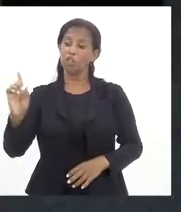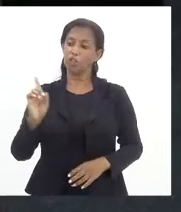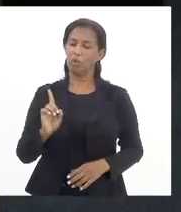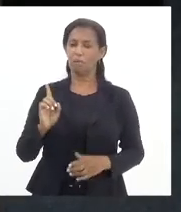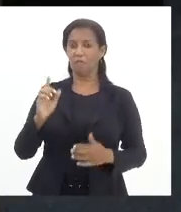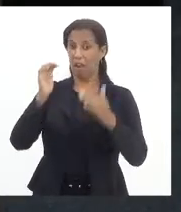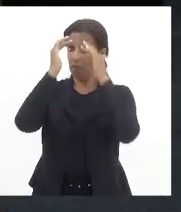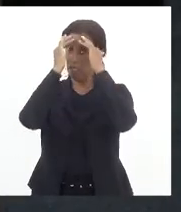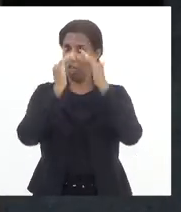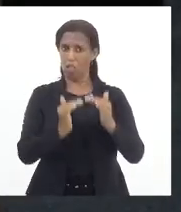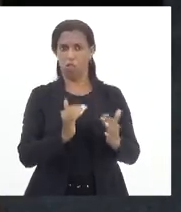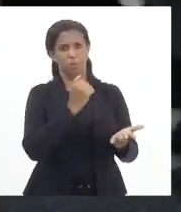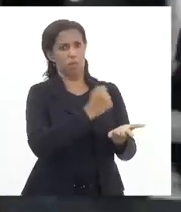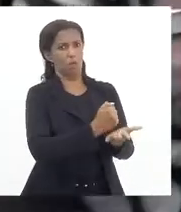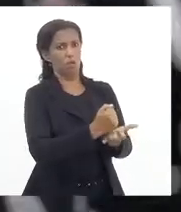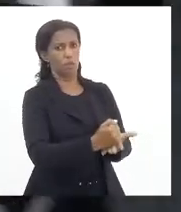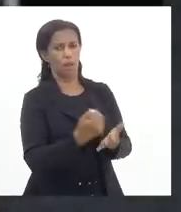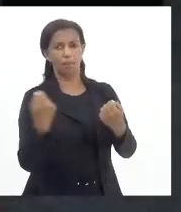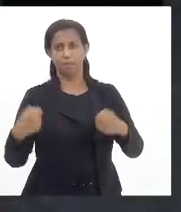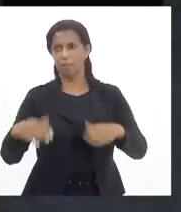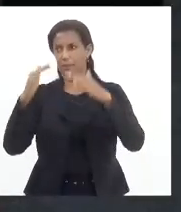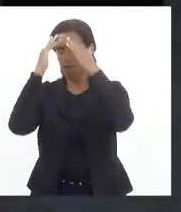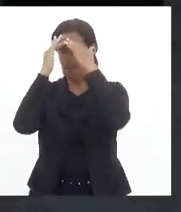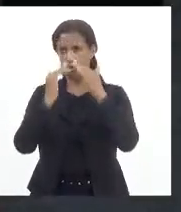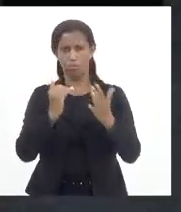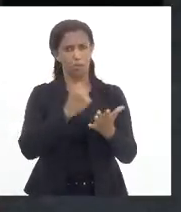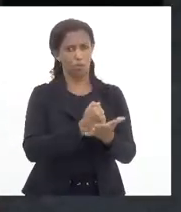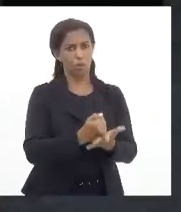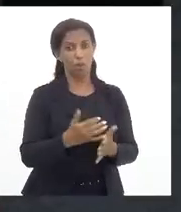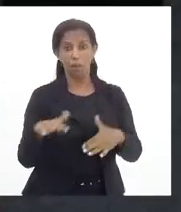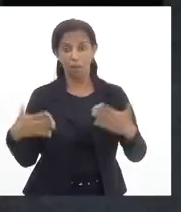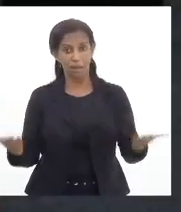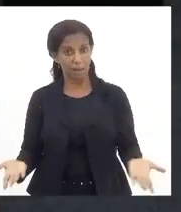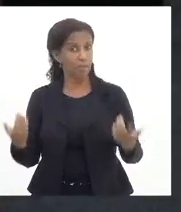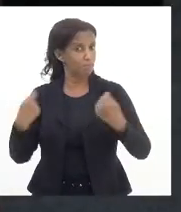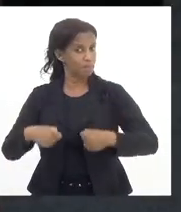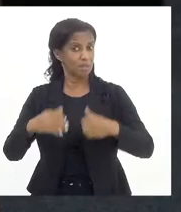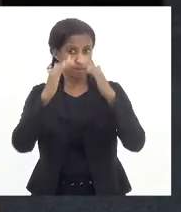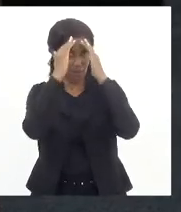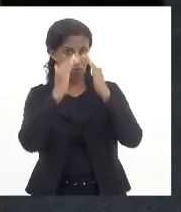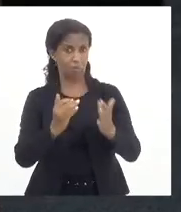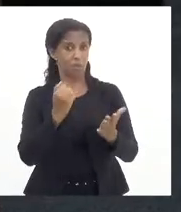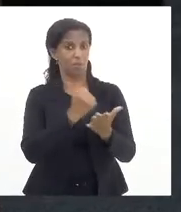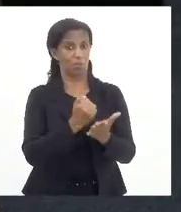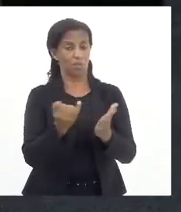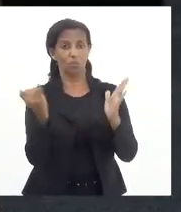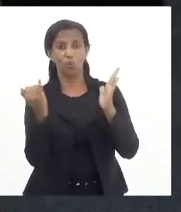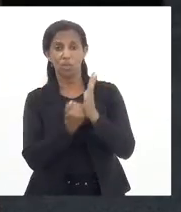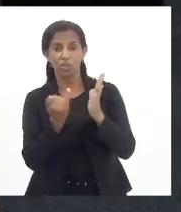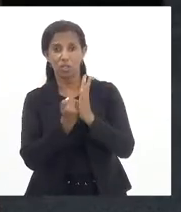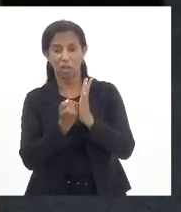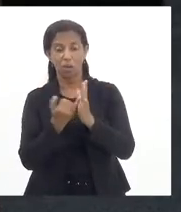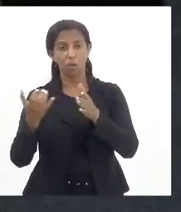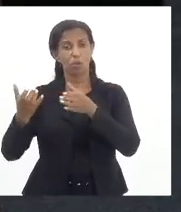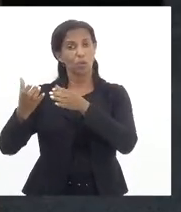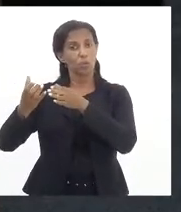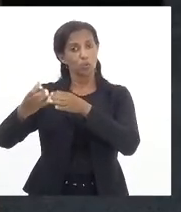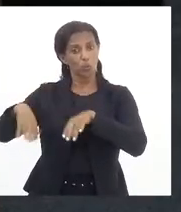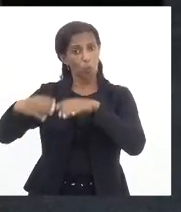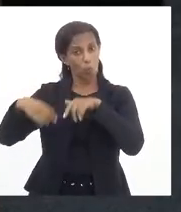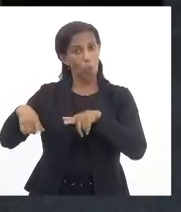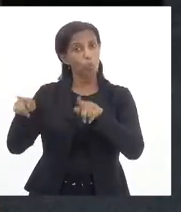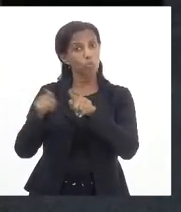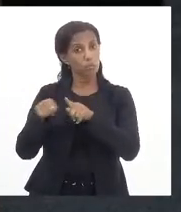respeitar os contratos, precisa respeitar os contratos. É claro que precisa respeitar contratos. O edital de um concurso público é também um